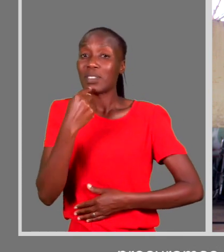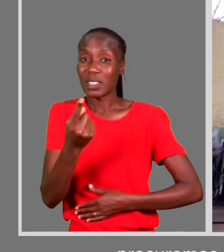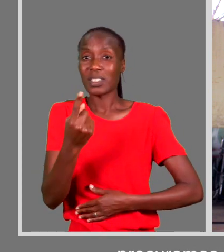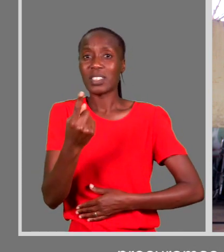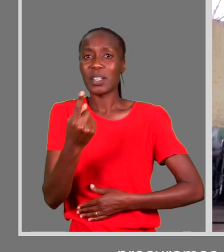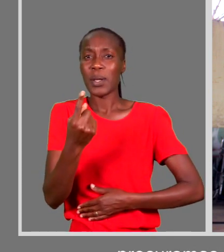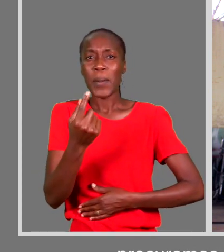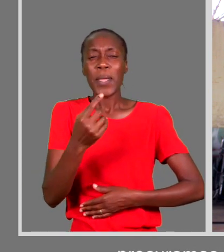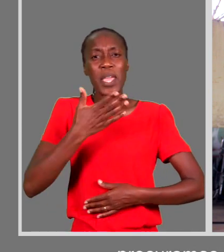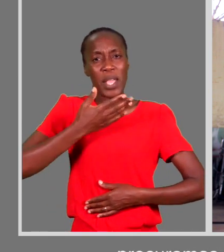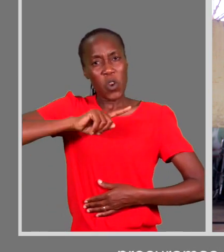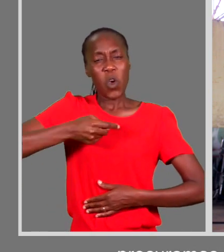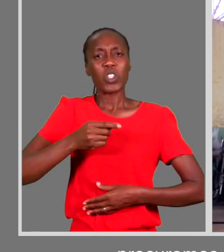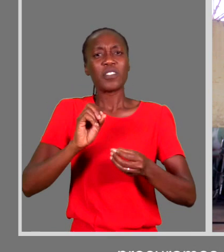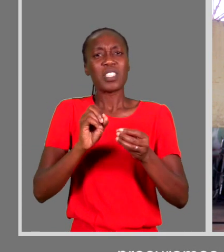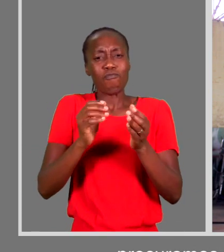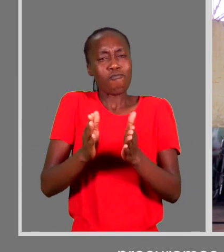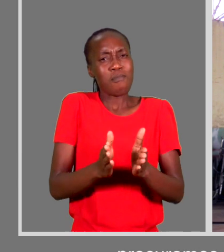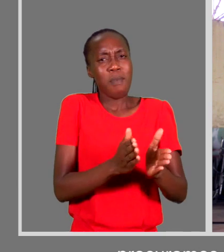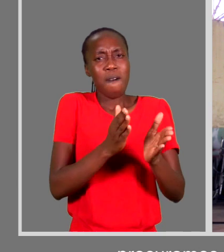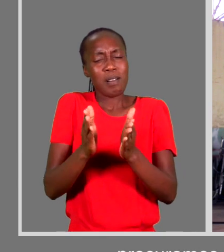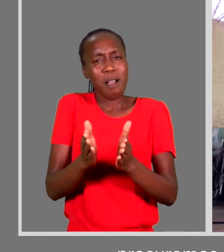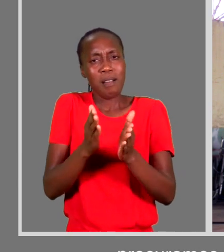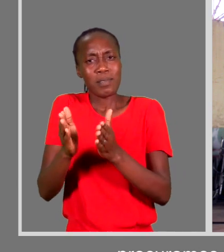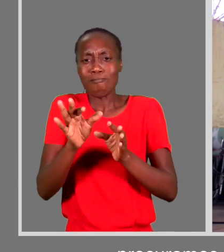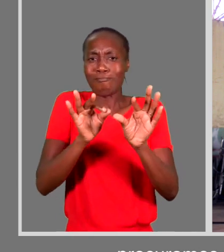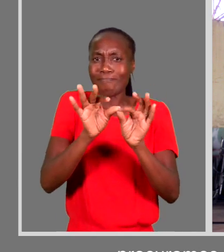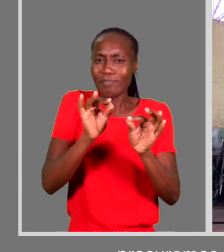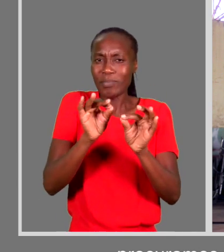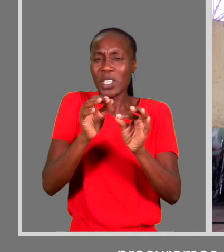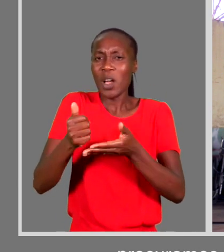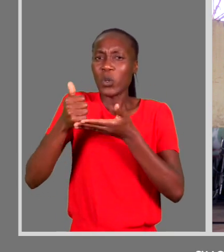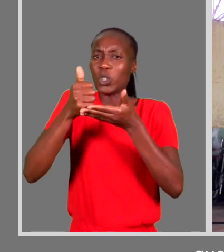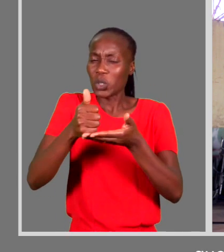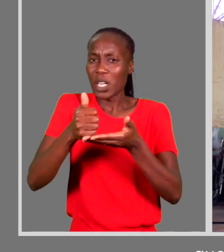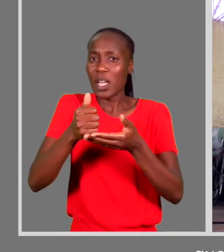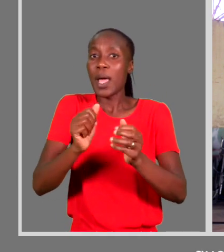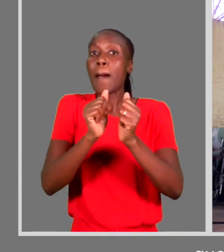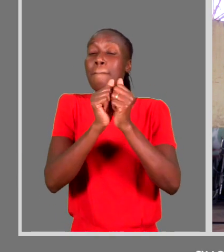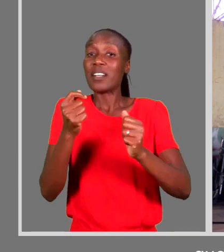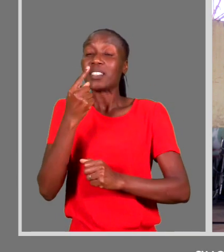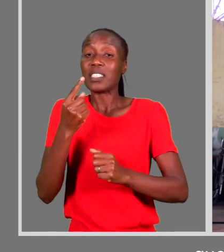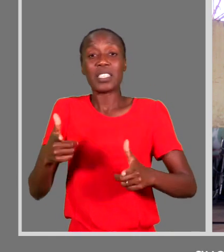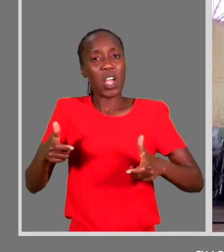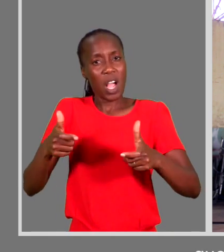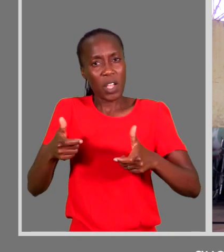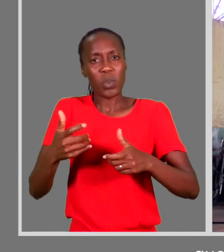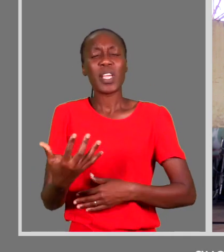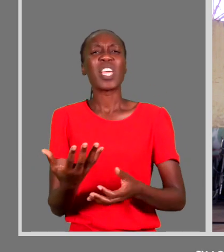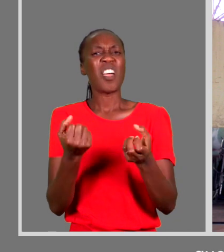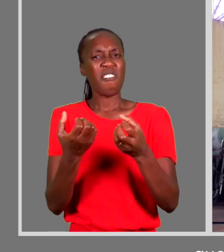e procuramos selecionar de forma a ajudar, mas que seja um instrumento que vai